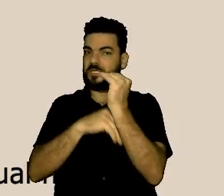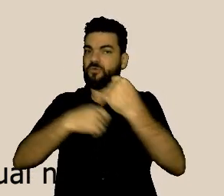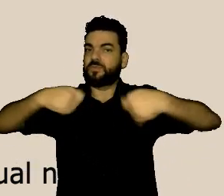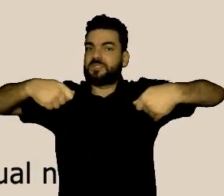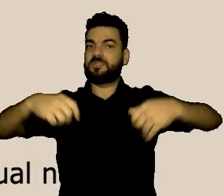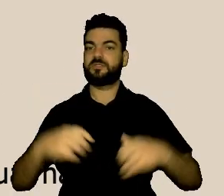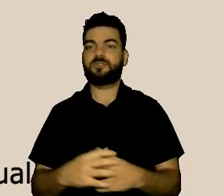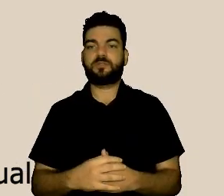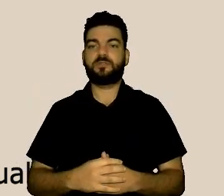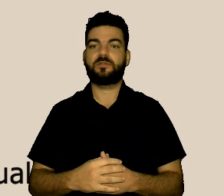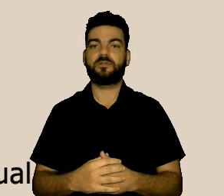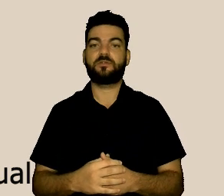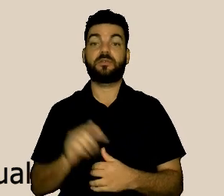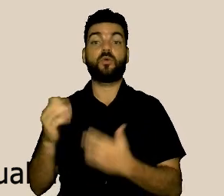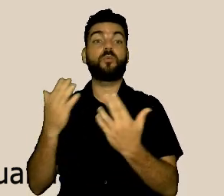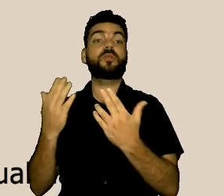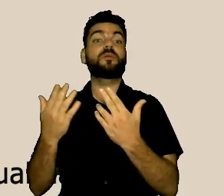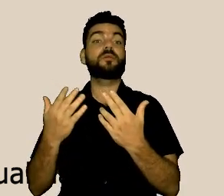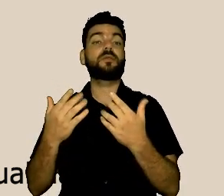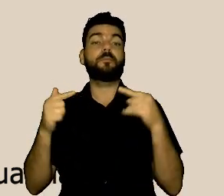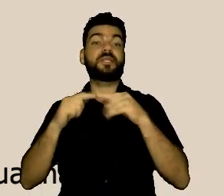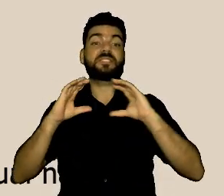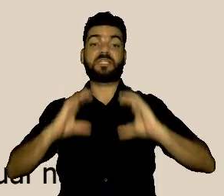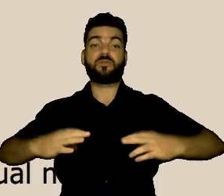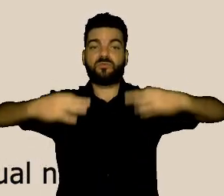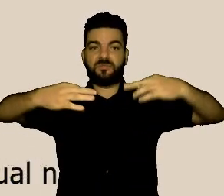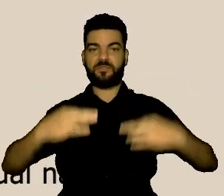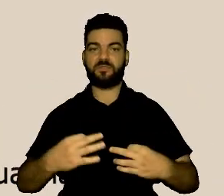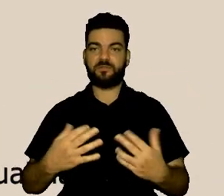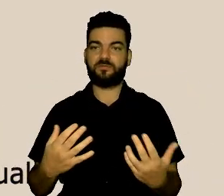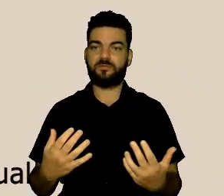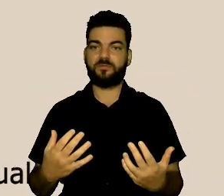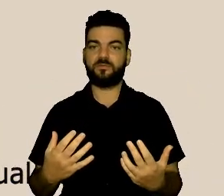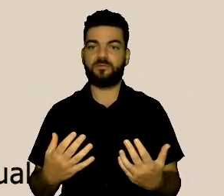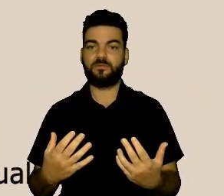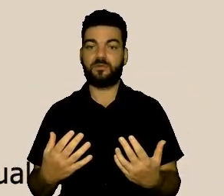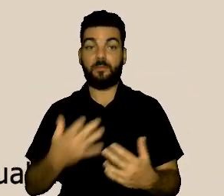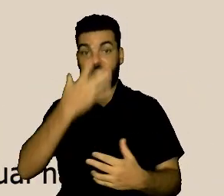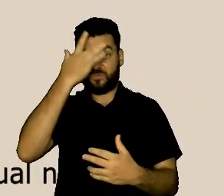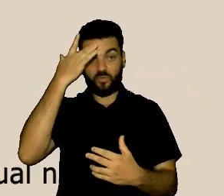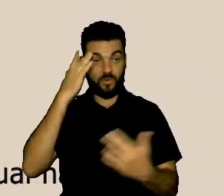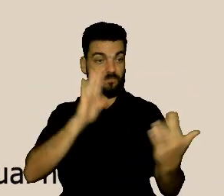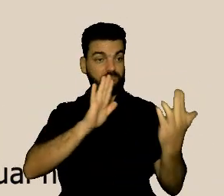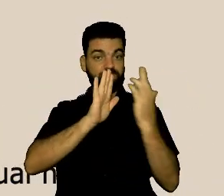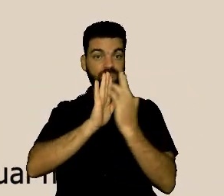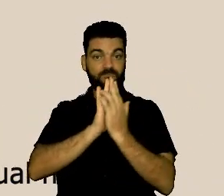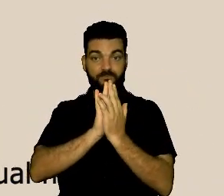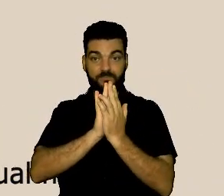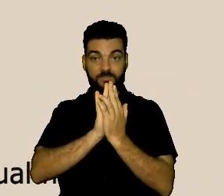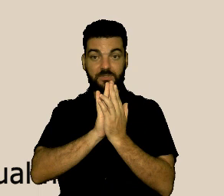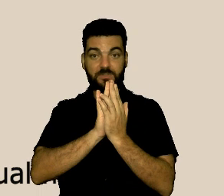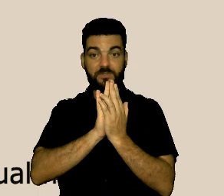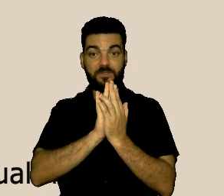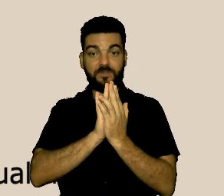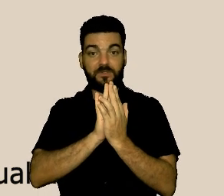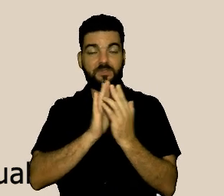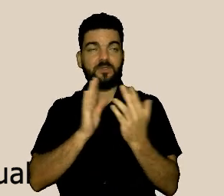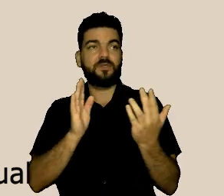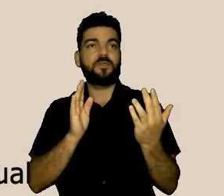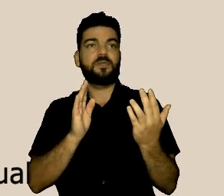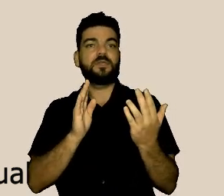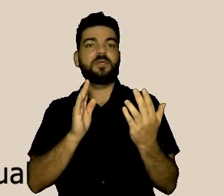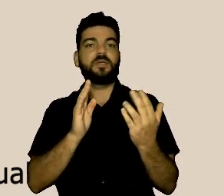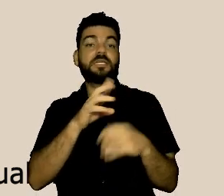a cidadão, o cidadão, ele vai, de fato, estar ali numa segurança psicológica